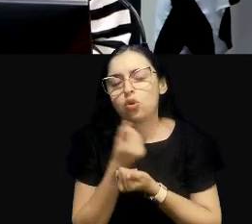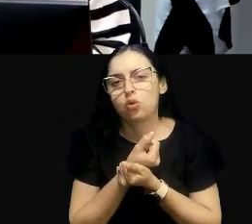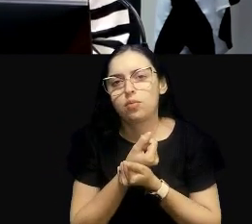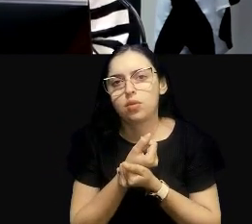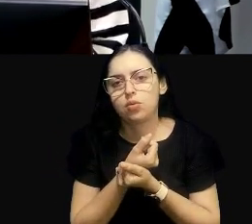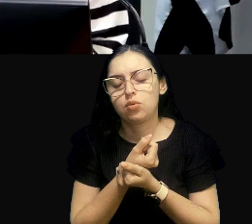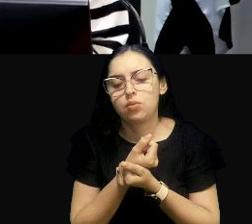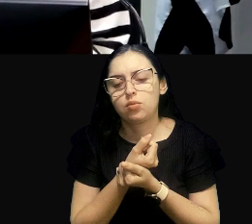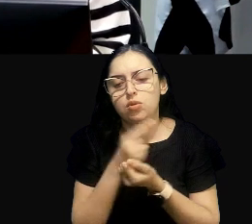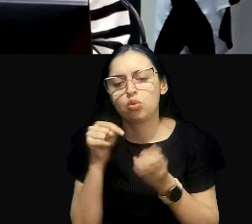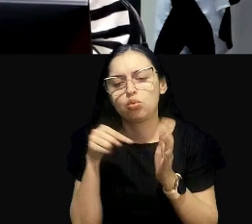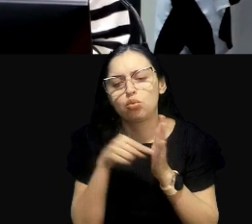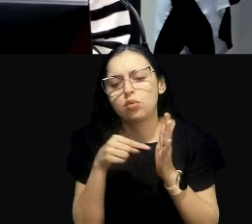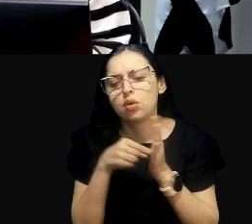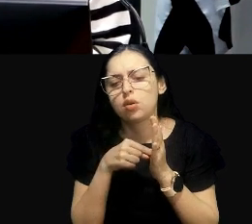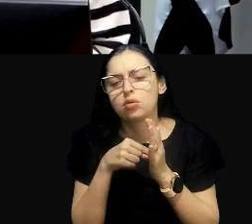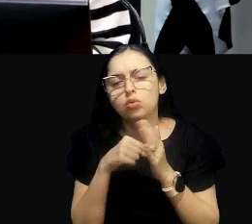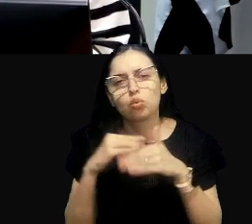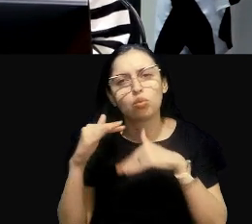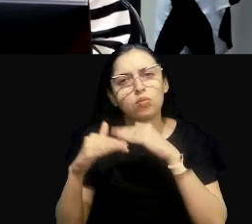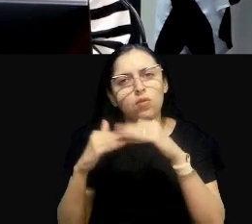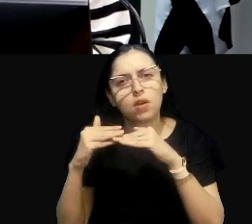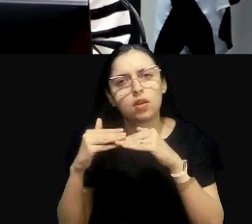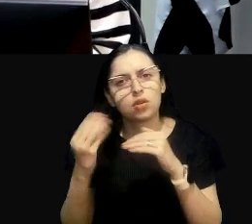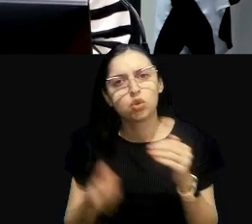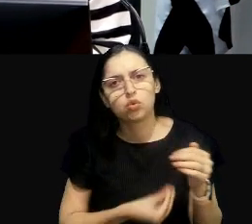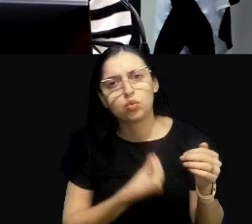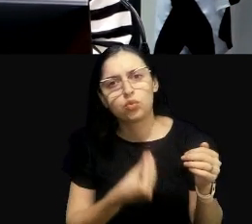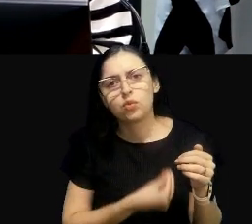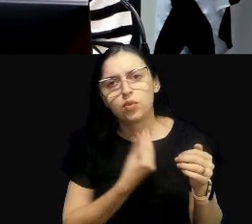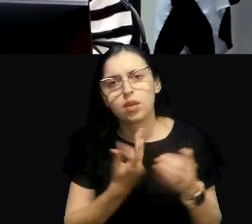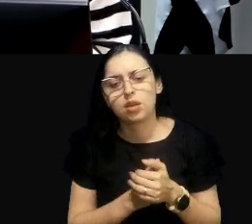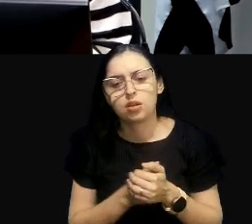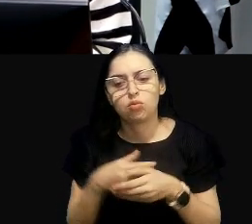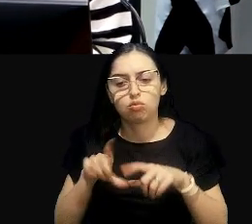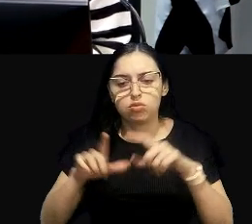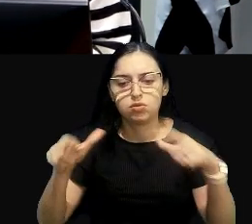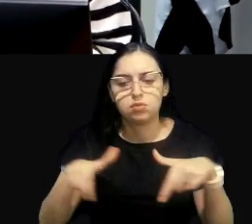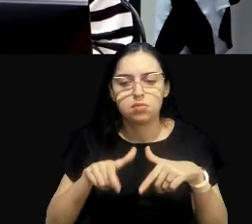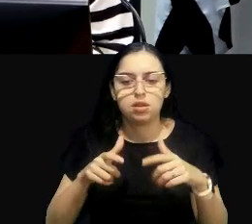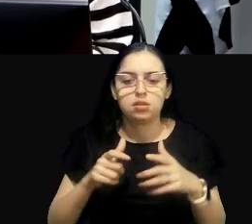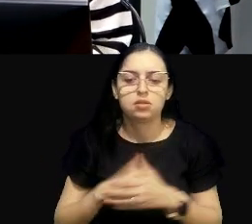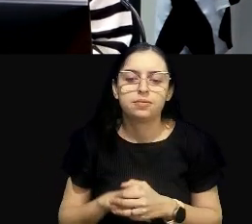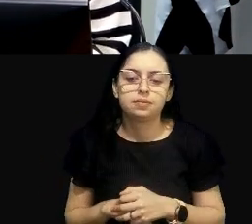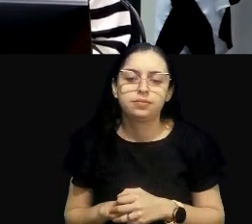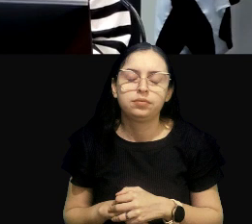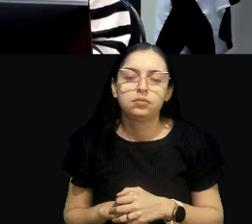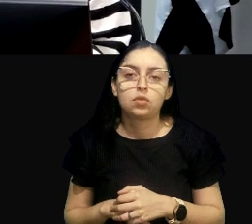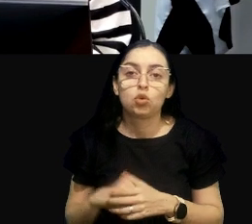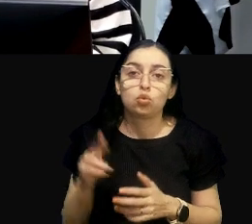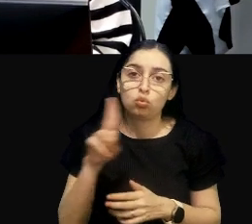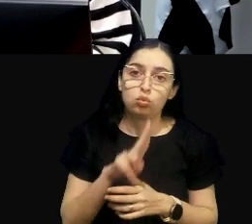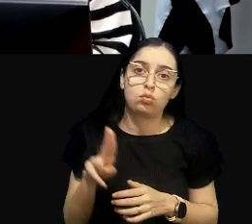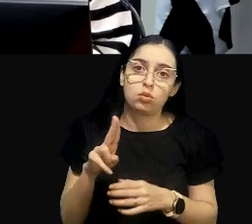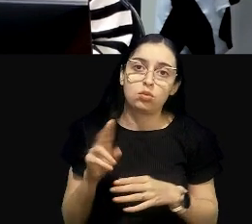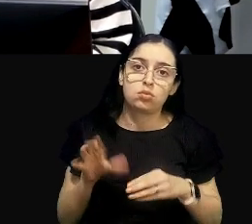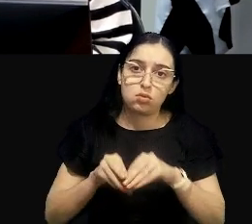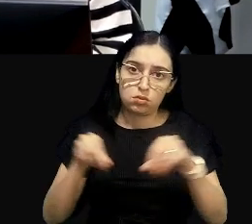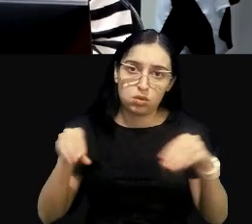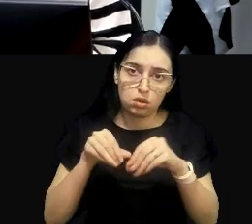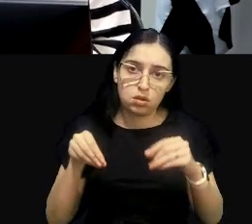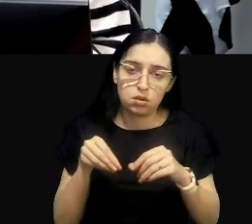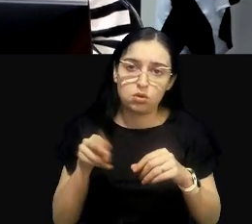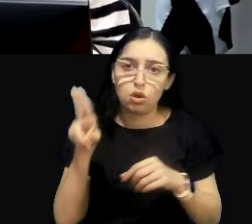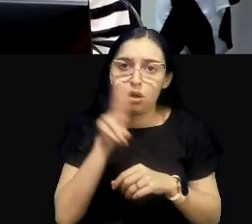ali, todo o modo de vivência dos locais. Na questão do uso e ocupação do solo, do